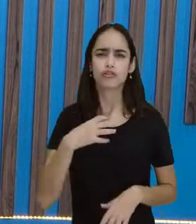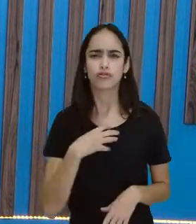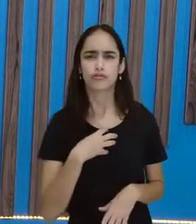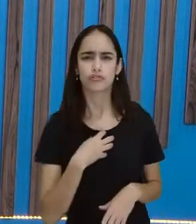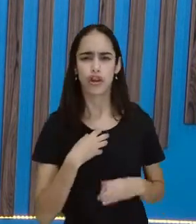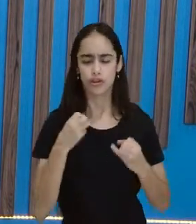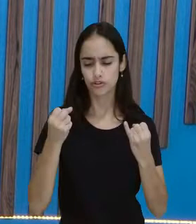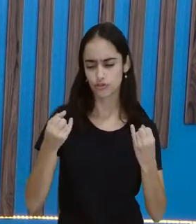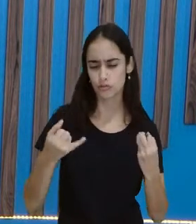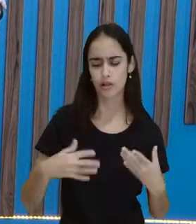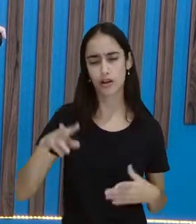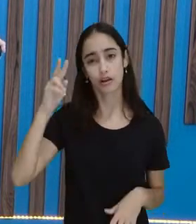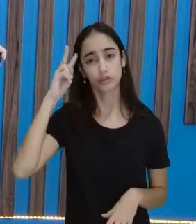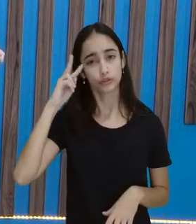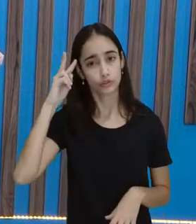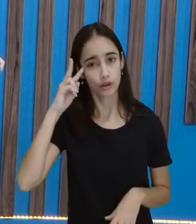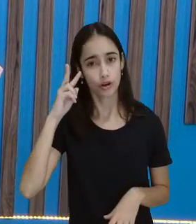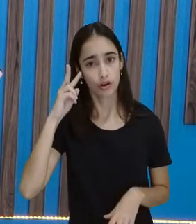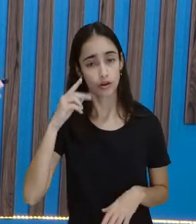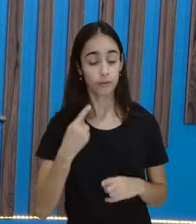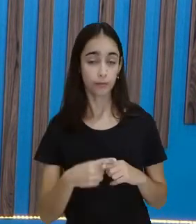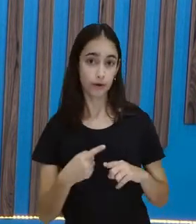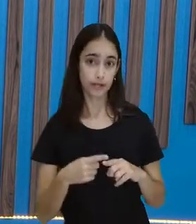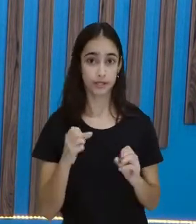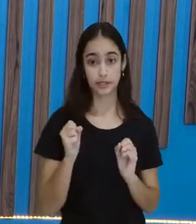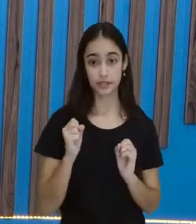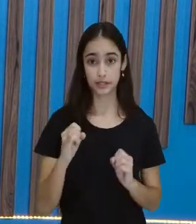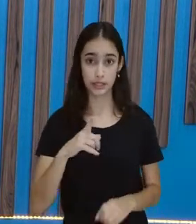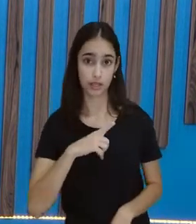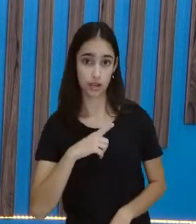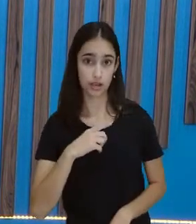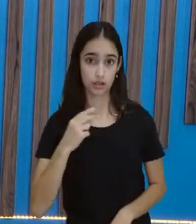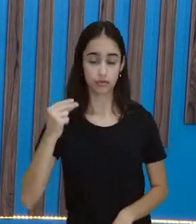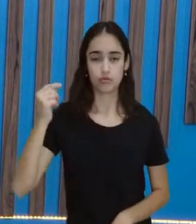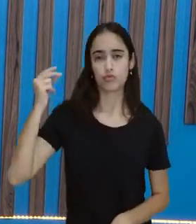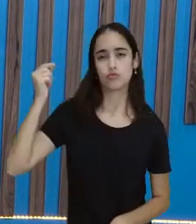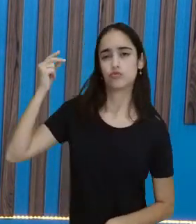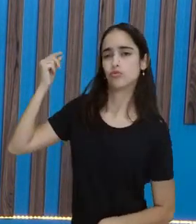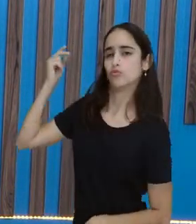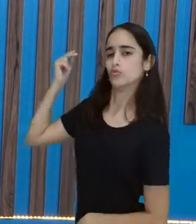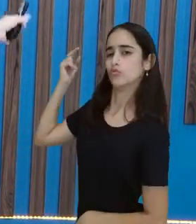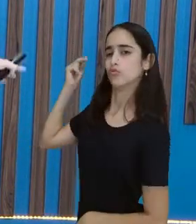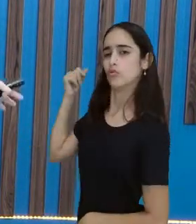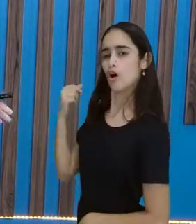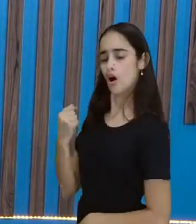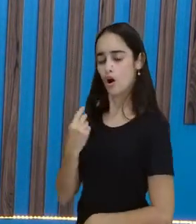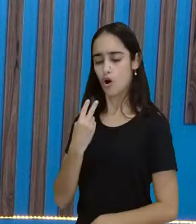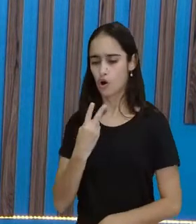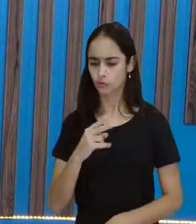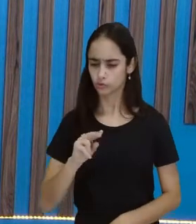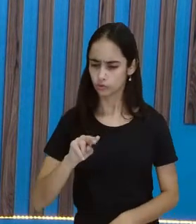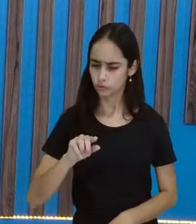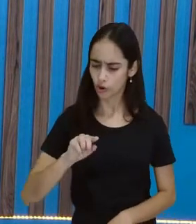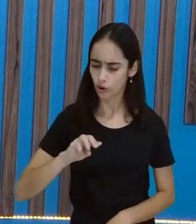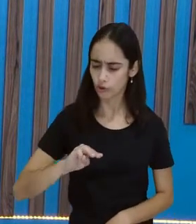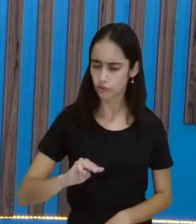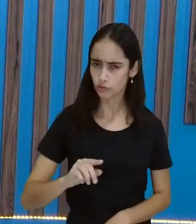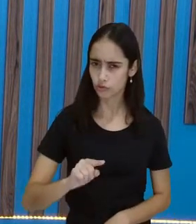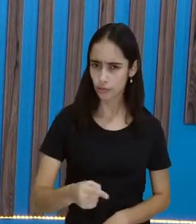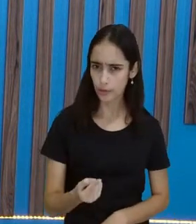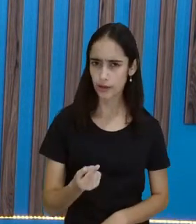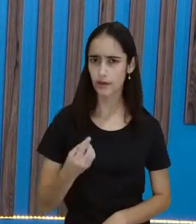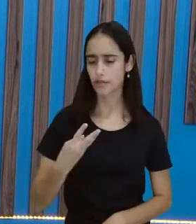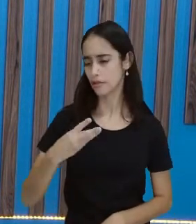milhares de anos, não é? Há mais de dois mil, três mil, quatro mil anos. Então,